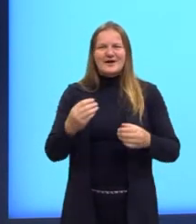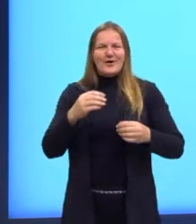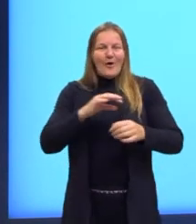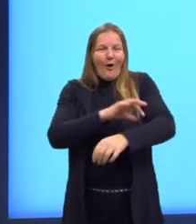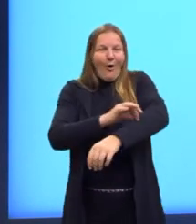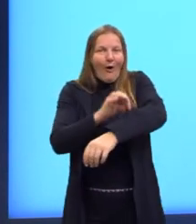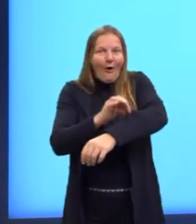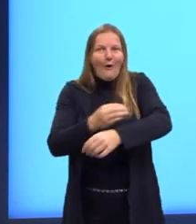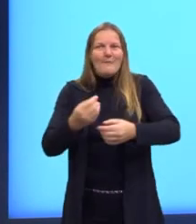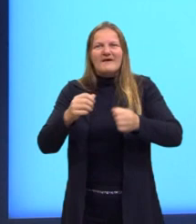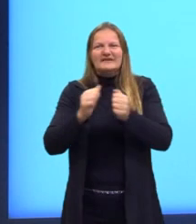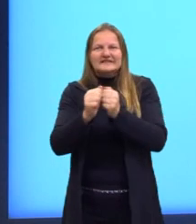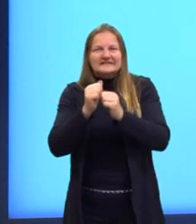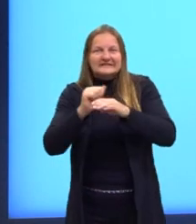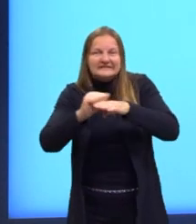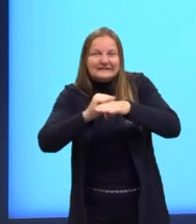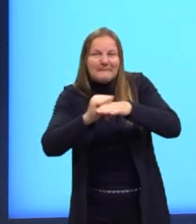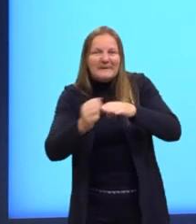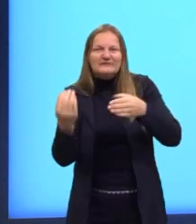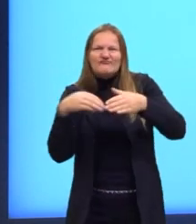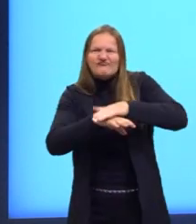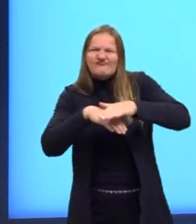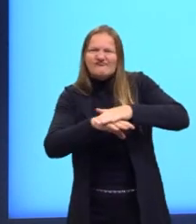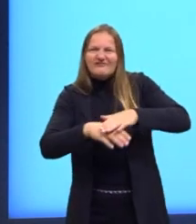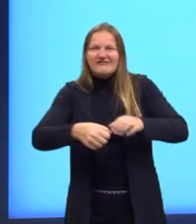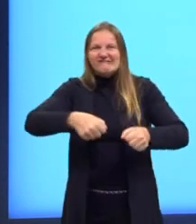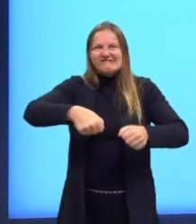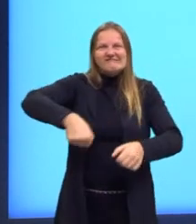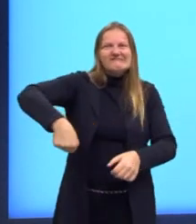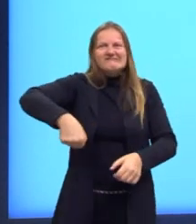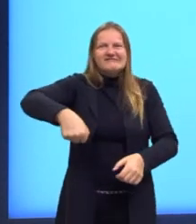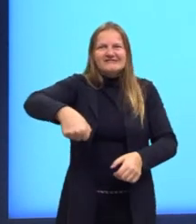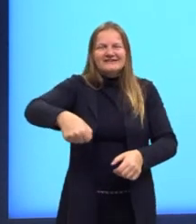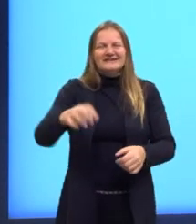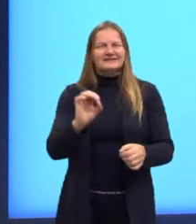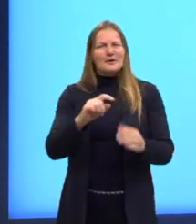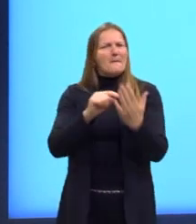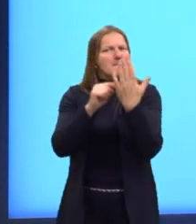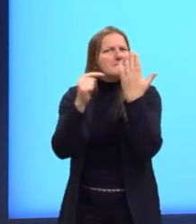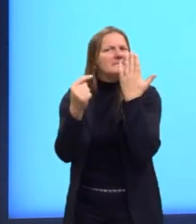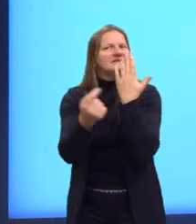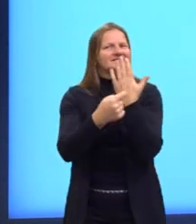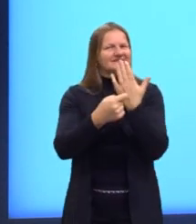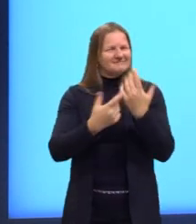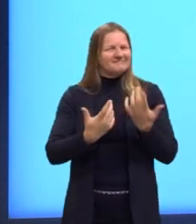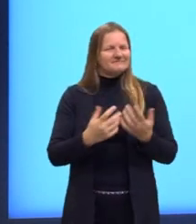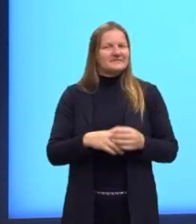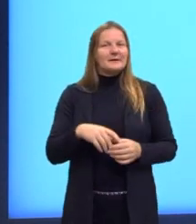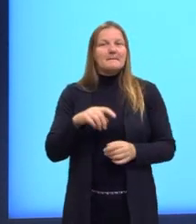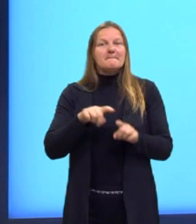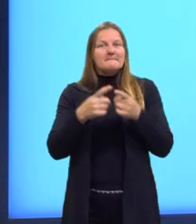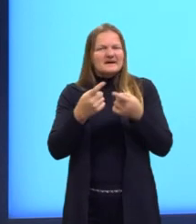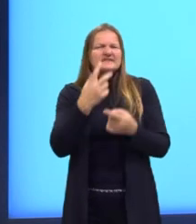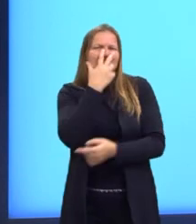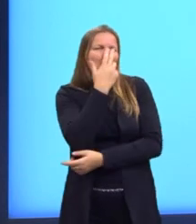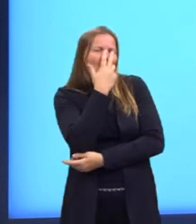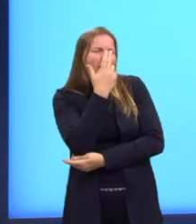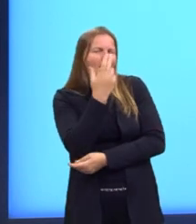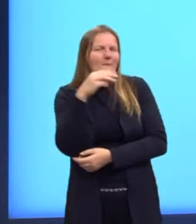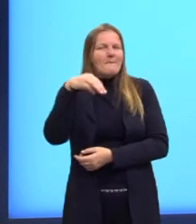sapato. Não é isso. Mas é, metaforicamente falando, uma mala também.